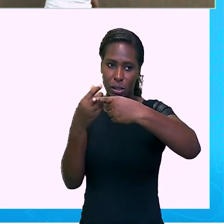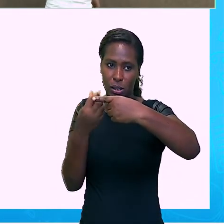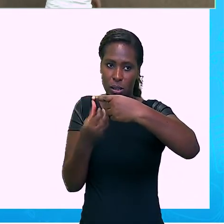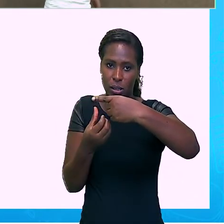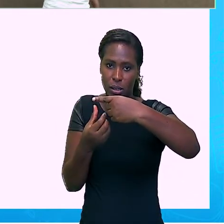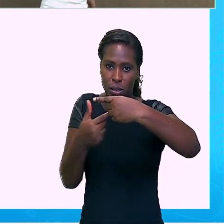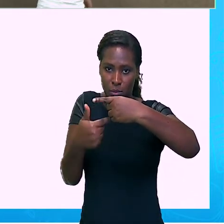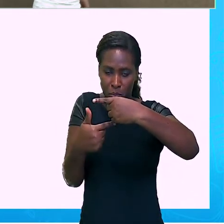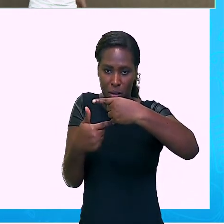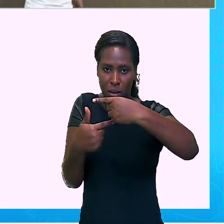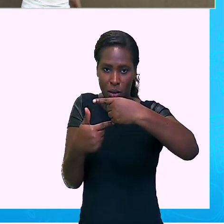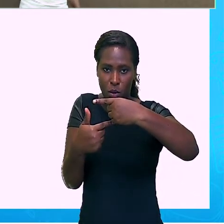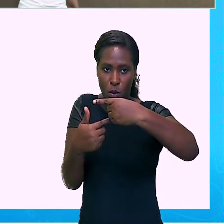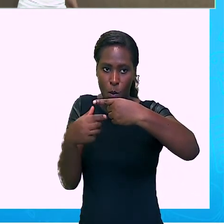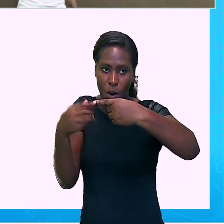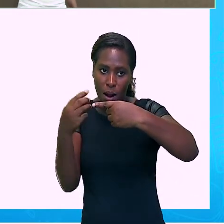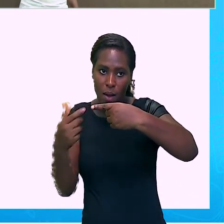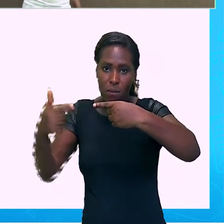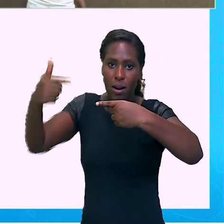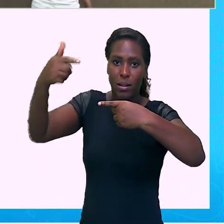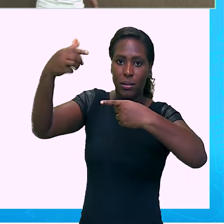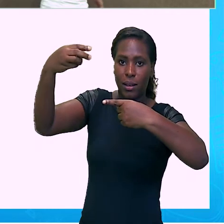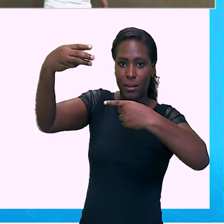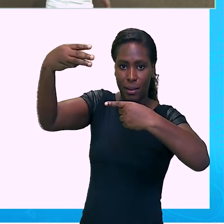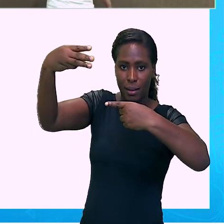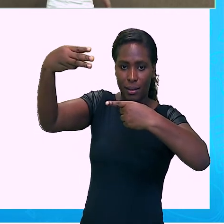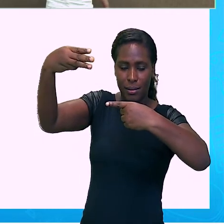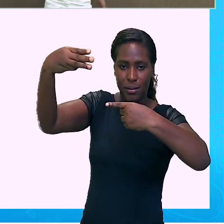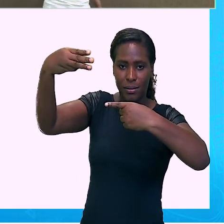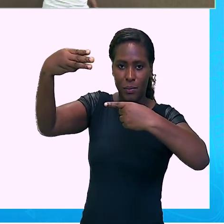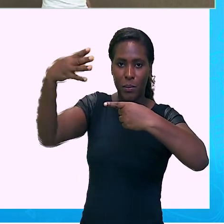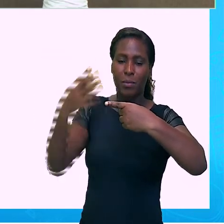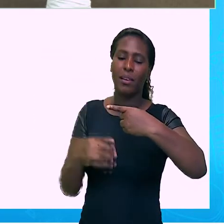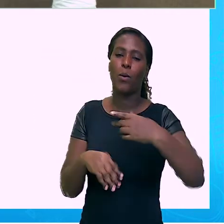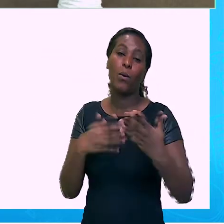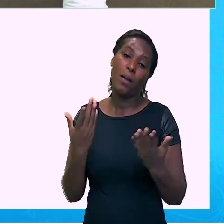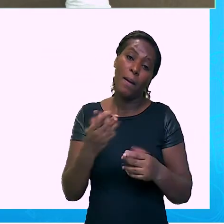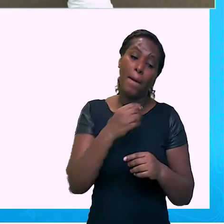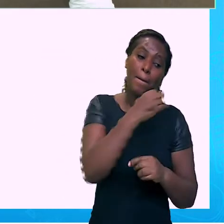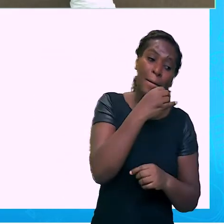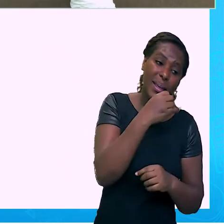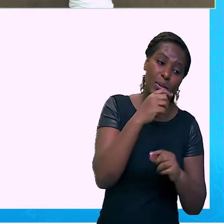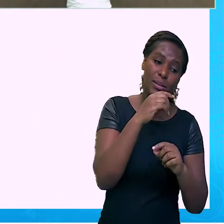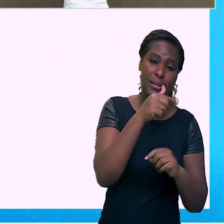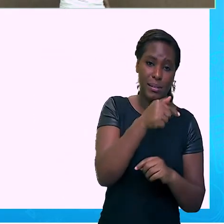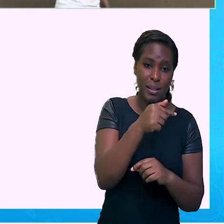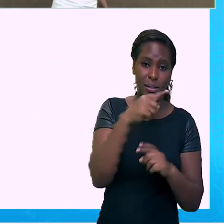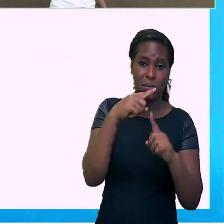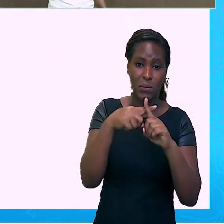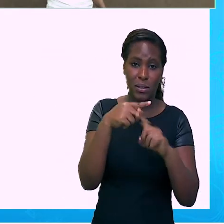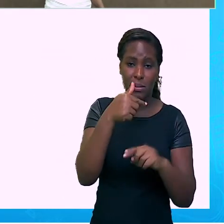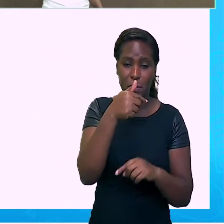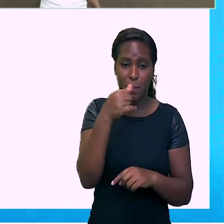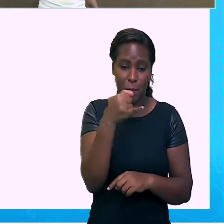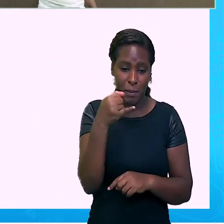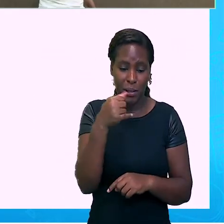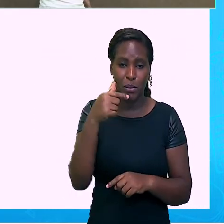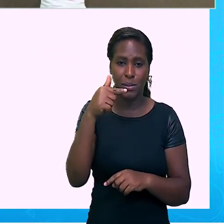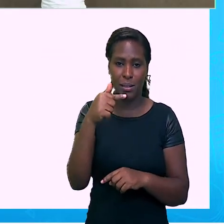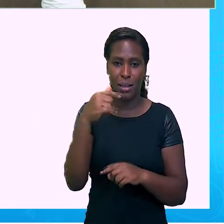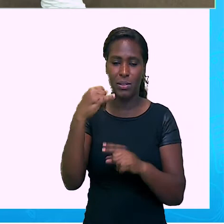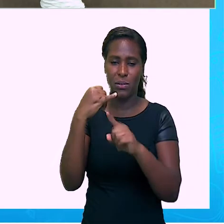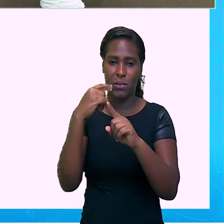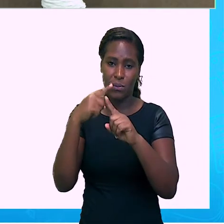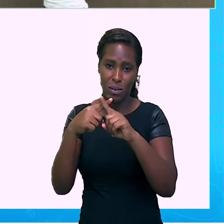cubo. Então é menos sete vezes menos sete vezes menos sete. Menos dois vezes menos dois